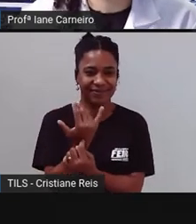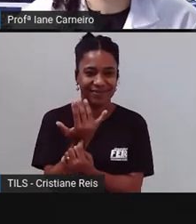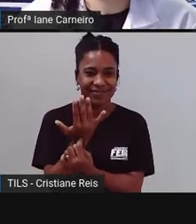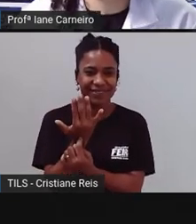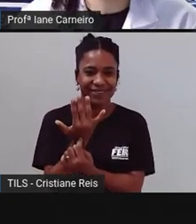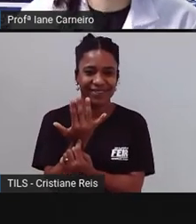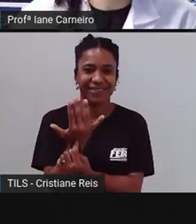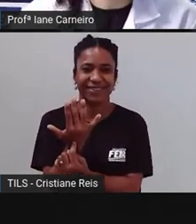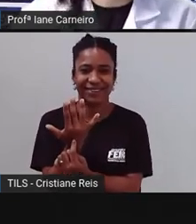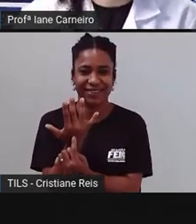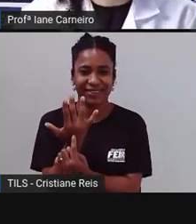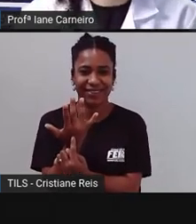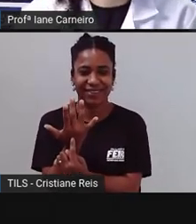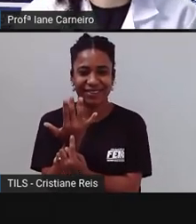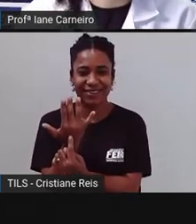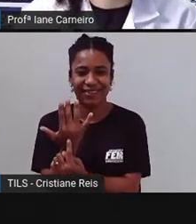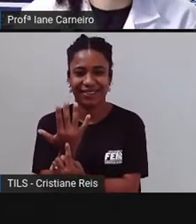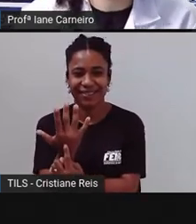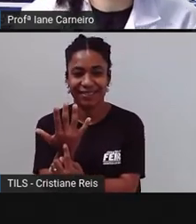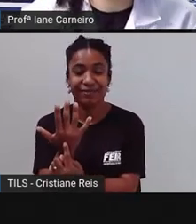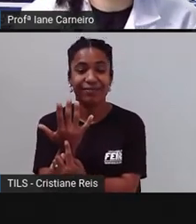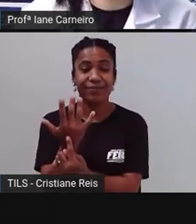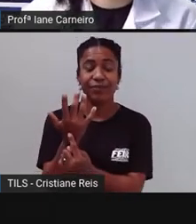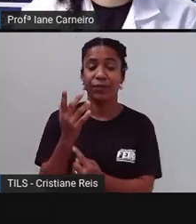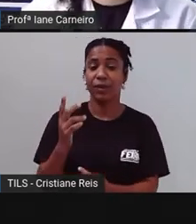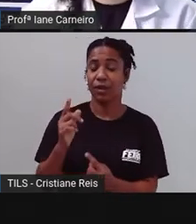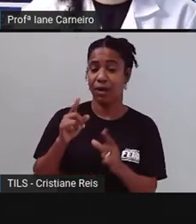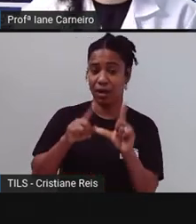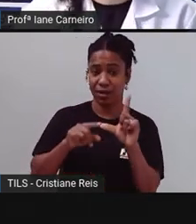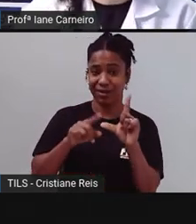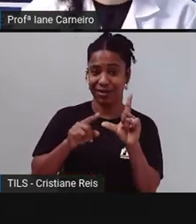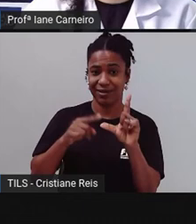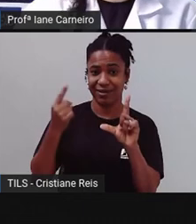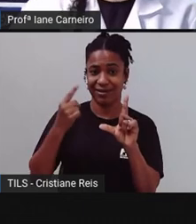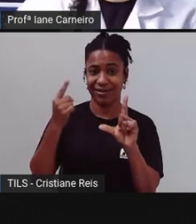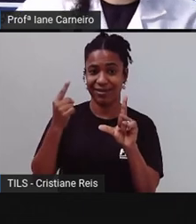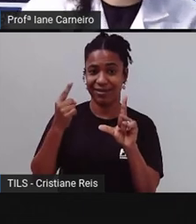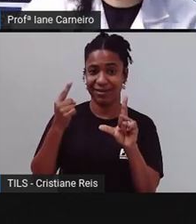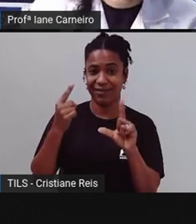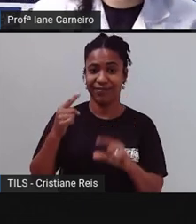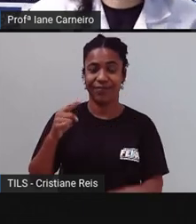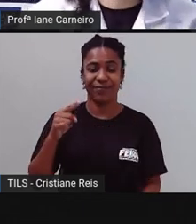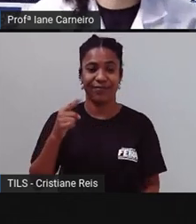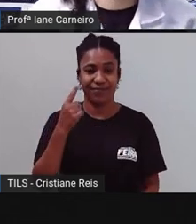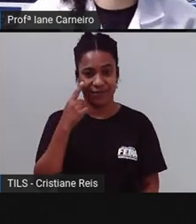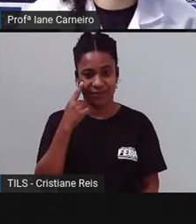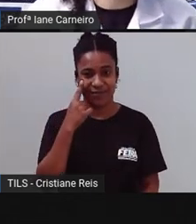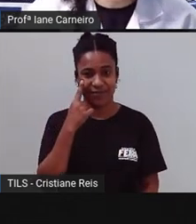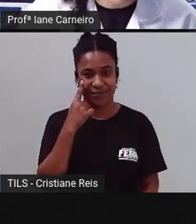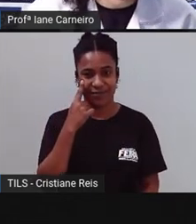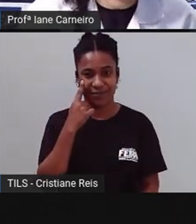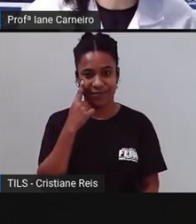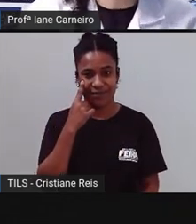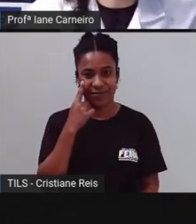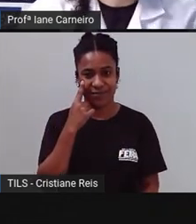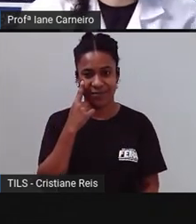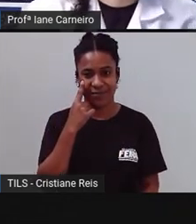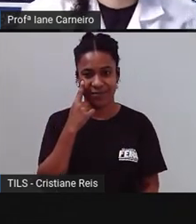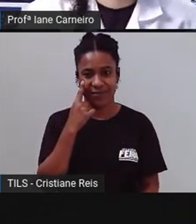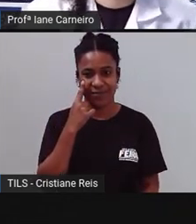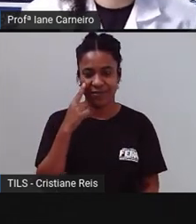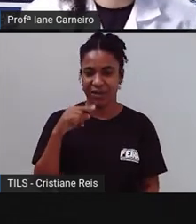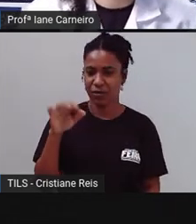Qual é a letrinha inicial da palavra vela? É a letra? Será que é essa letra aqui? O é que você acha?